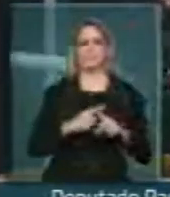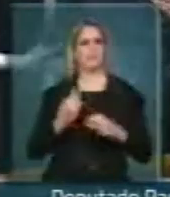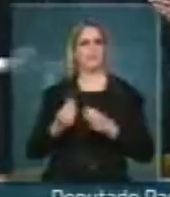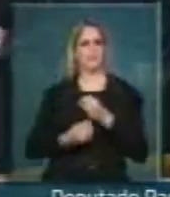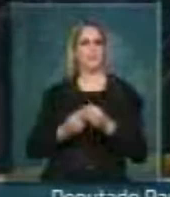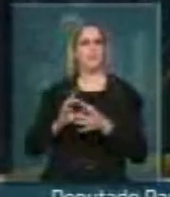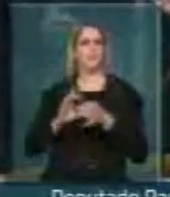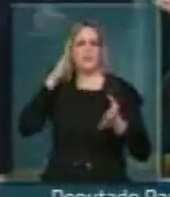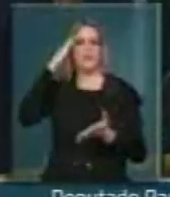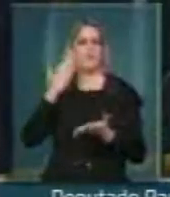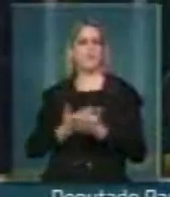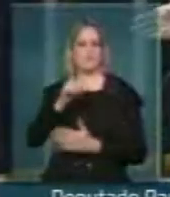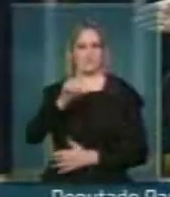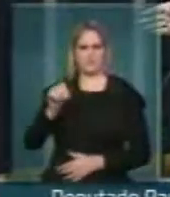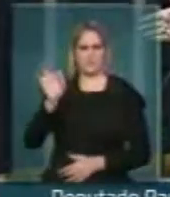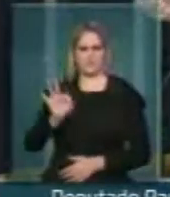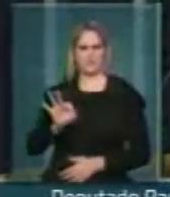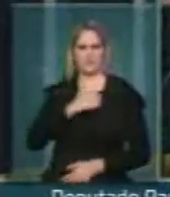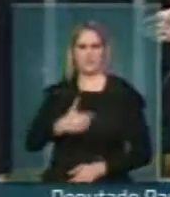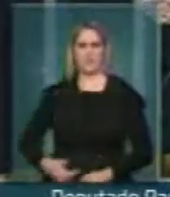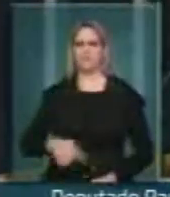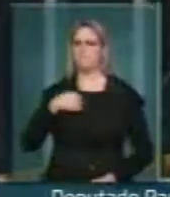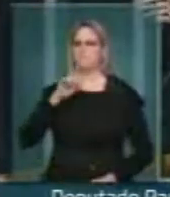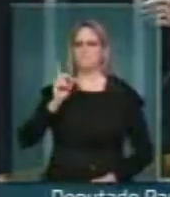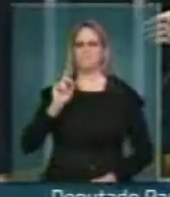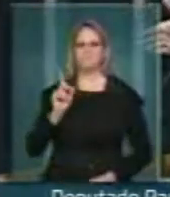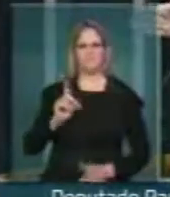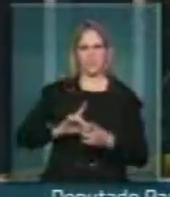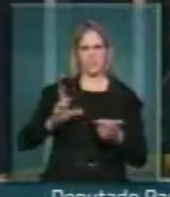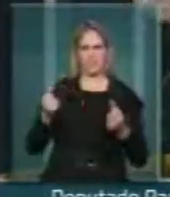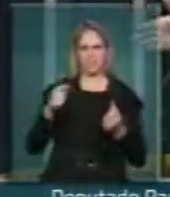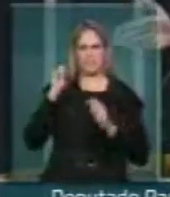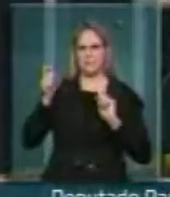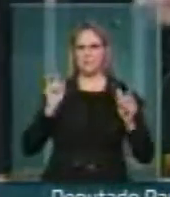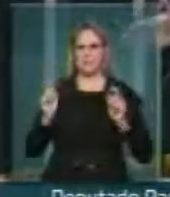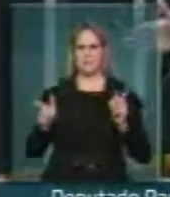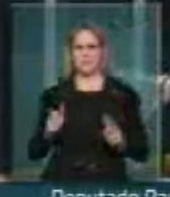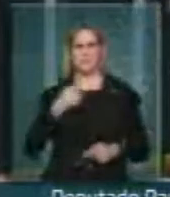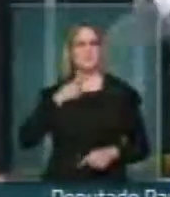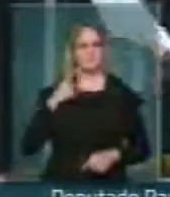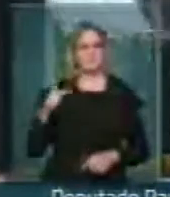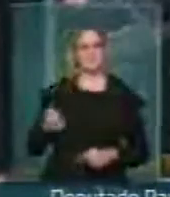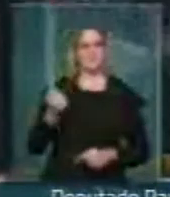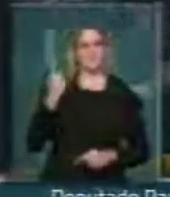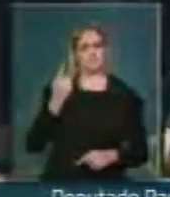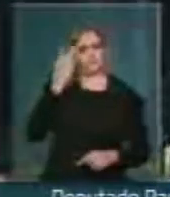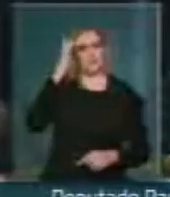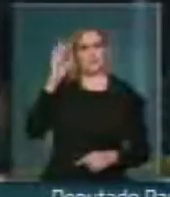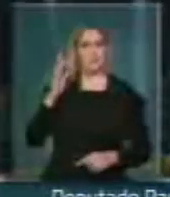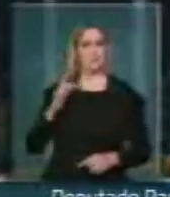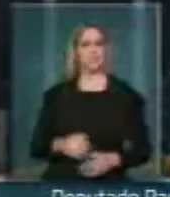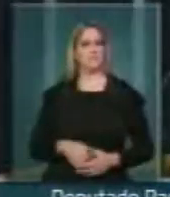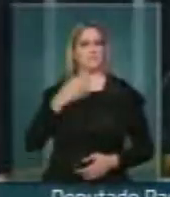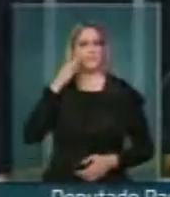para este governo usar os recursos, quem sabe, da maneira negligente com que tem